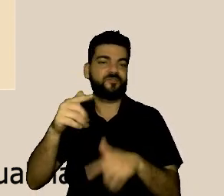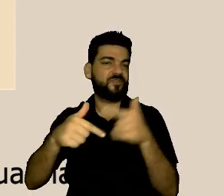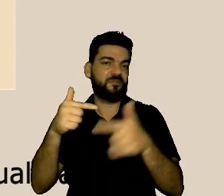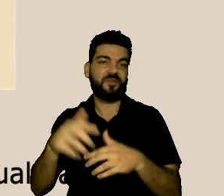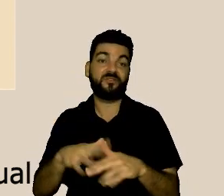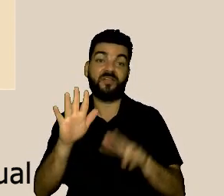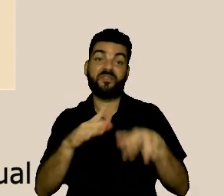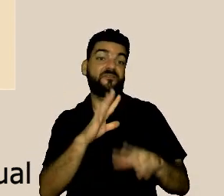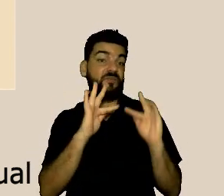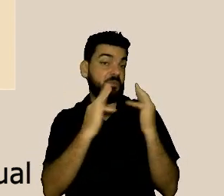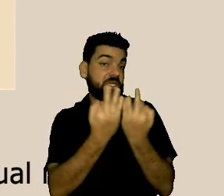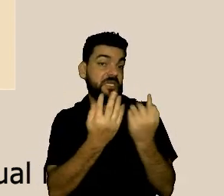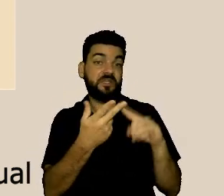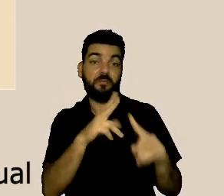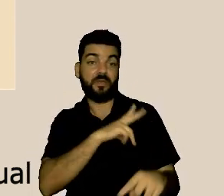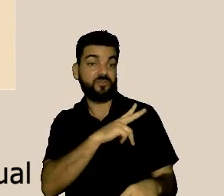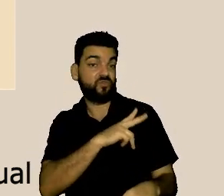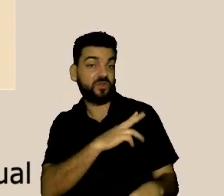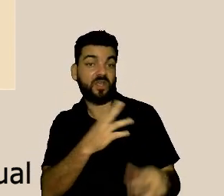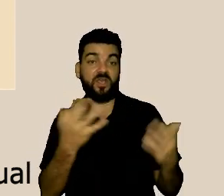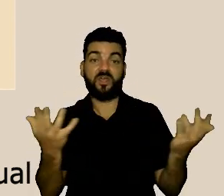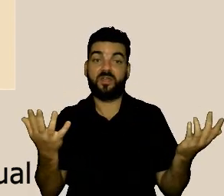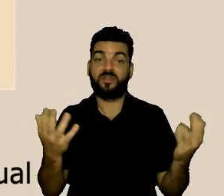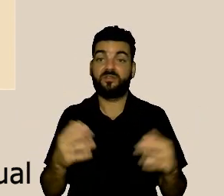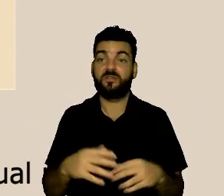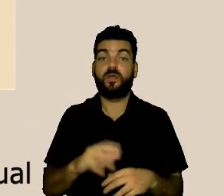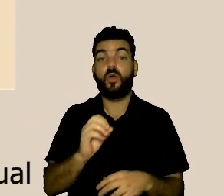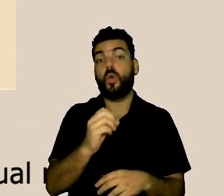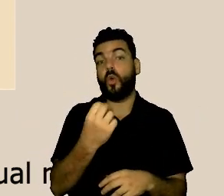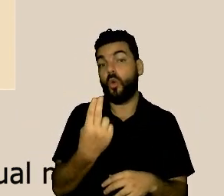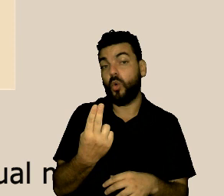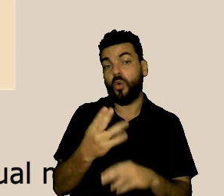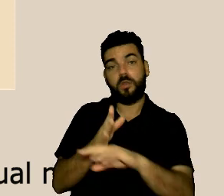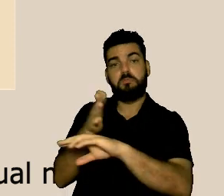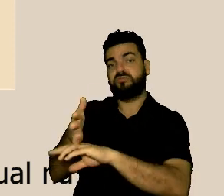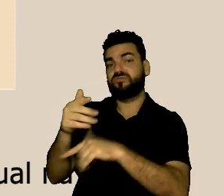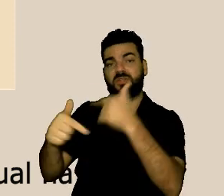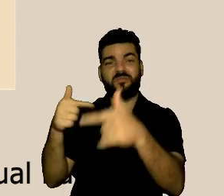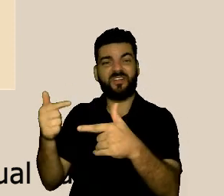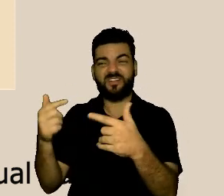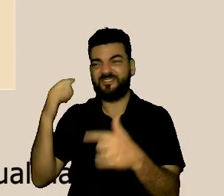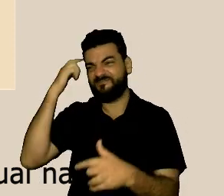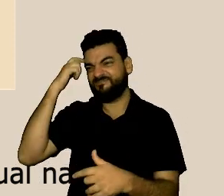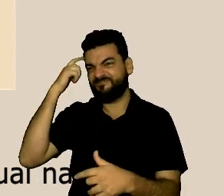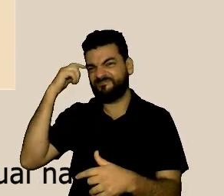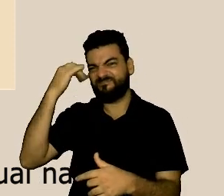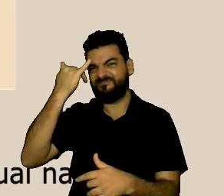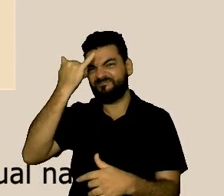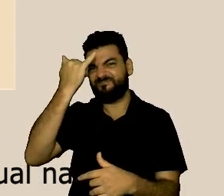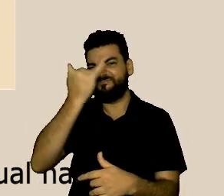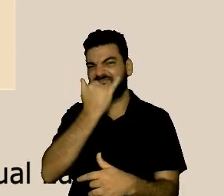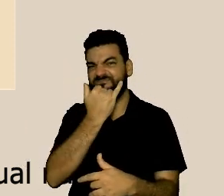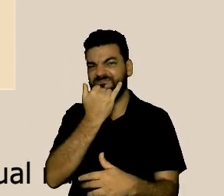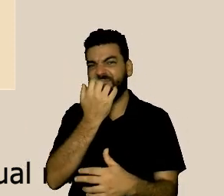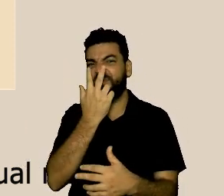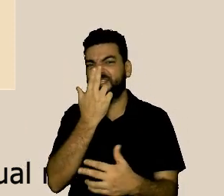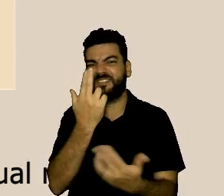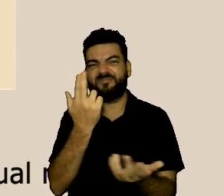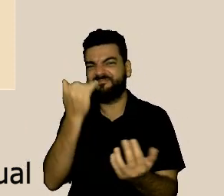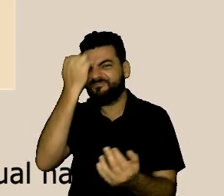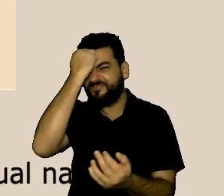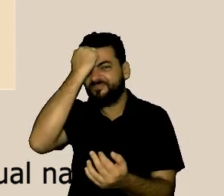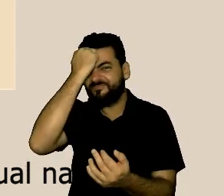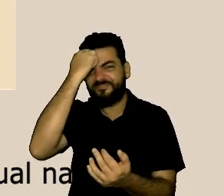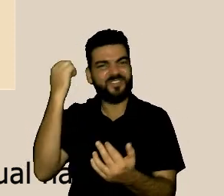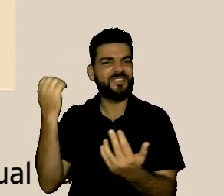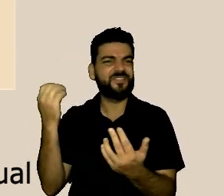às vezes a pessoa está aqui e não era o que ela queria na vida enfim a gente também tem que trabalhar com isso com as expectativas que